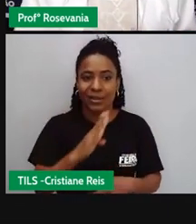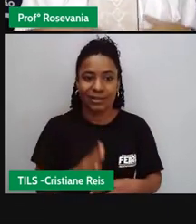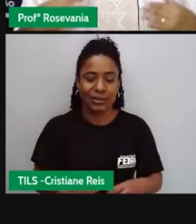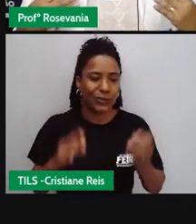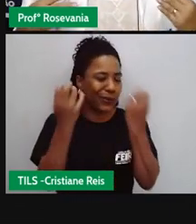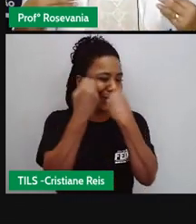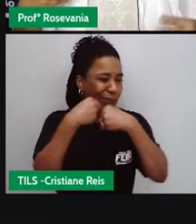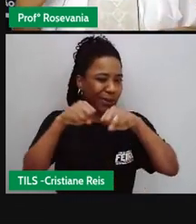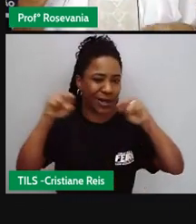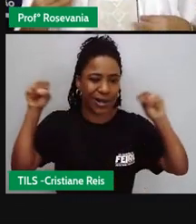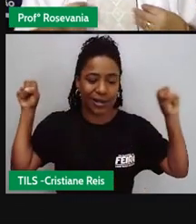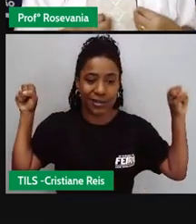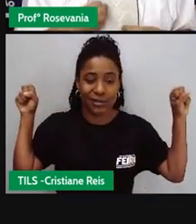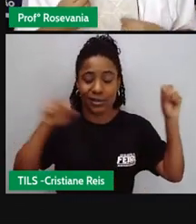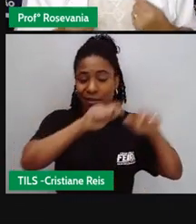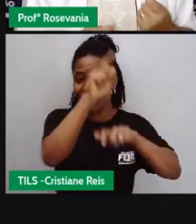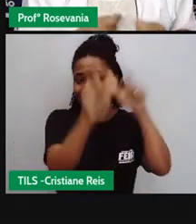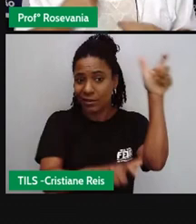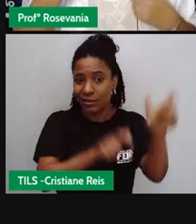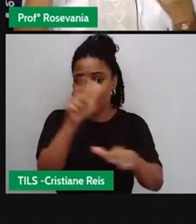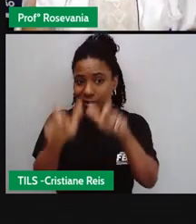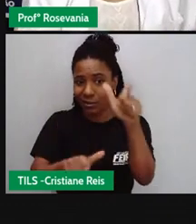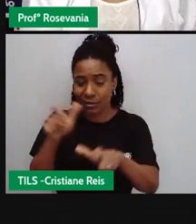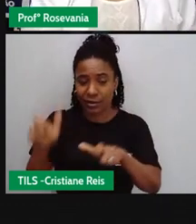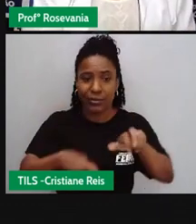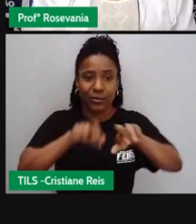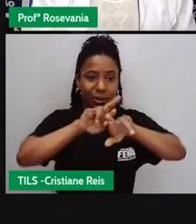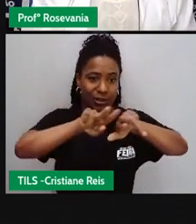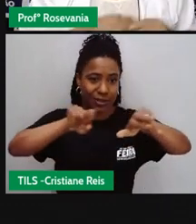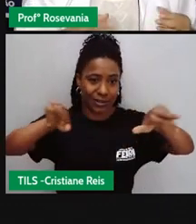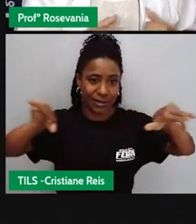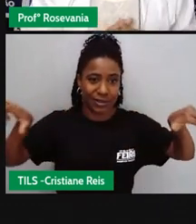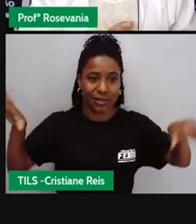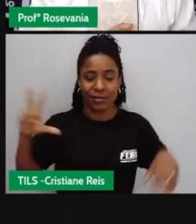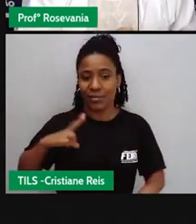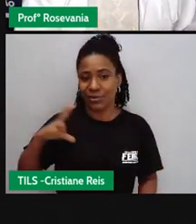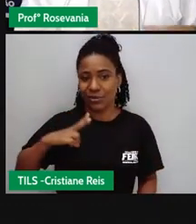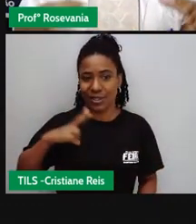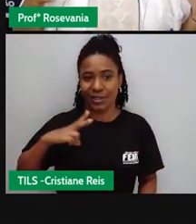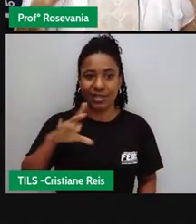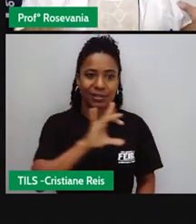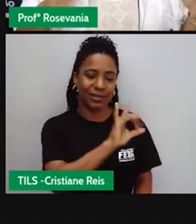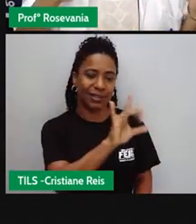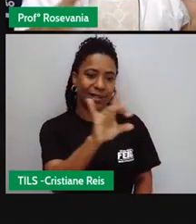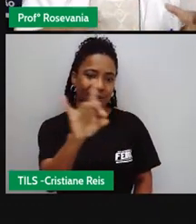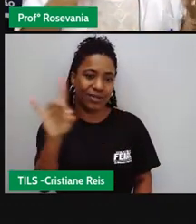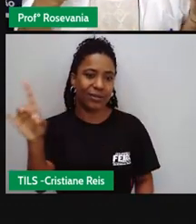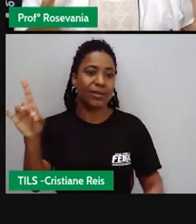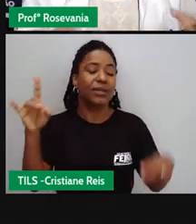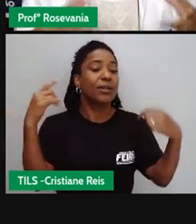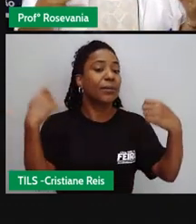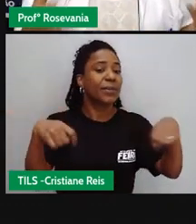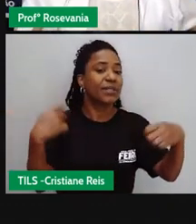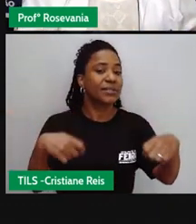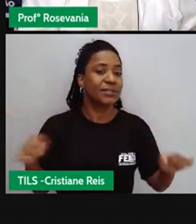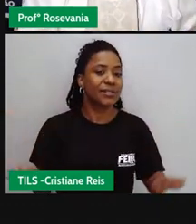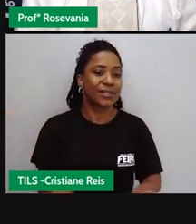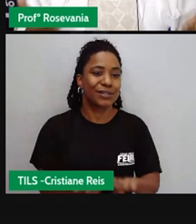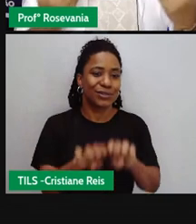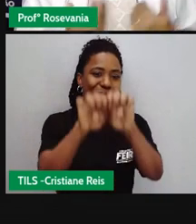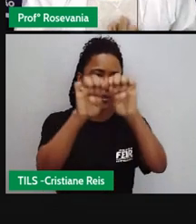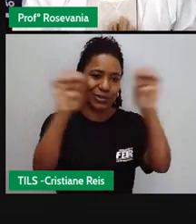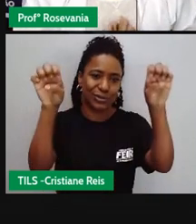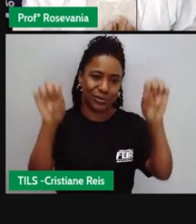diversidades né com tantas peculiaridades e particularidades que a gente tem então precisa de uma infraestrutura melhor